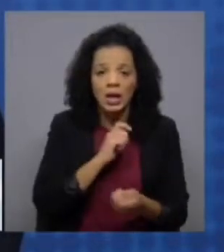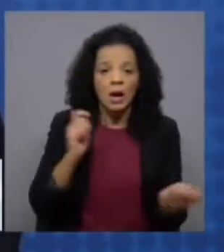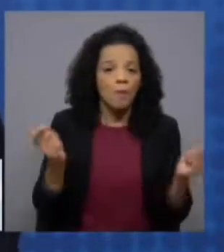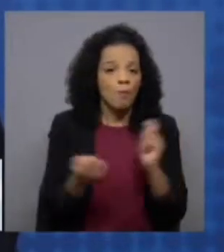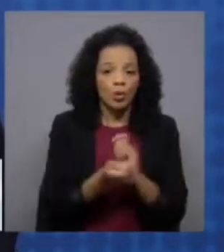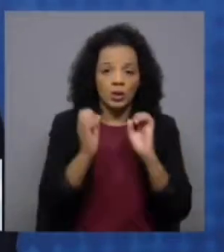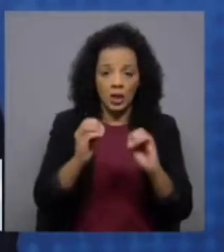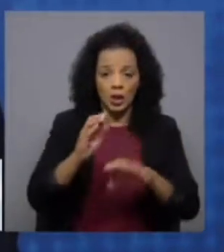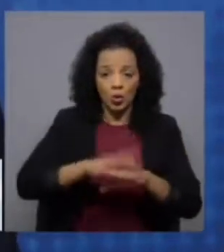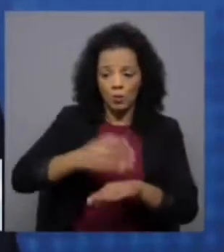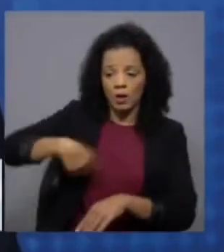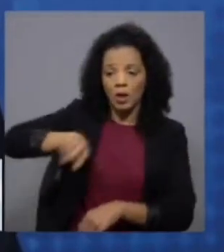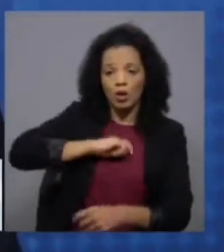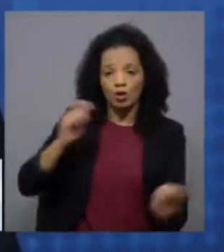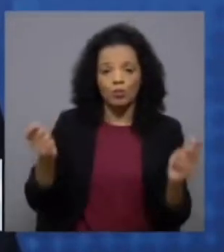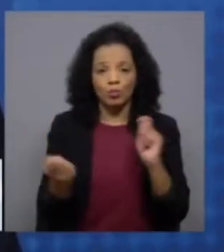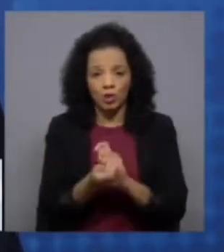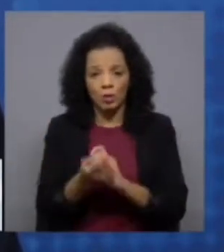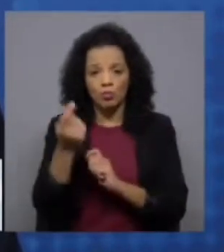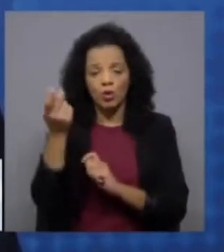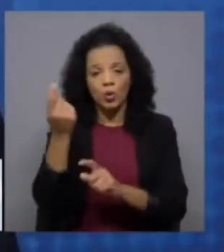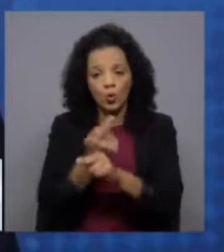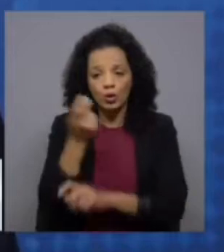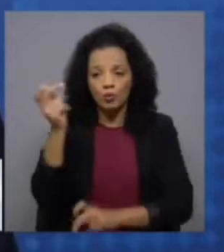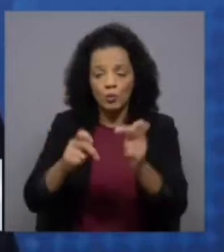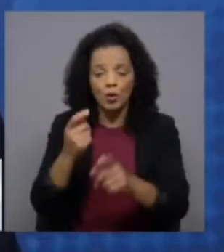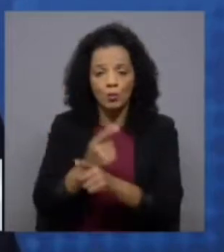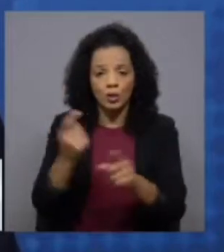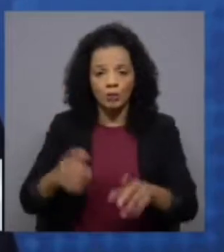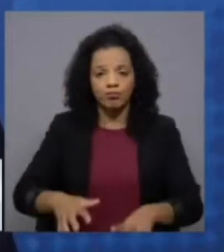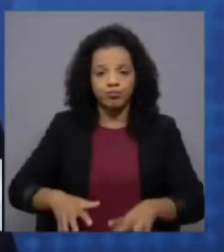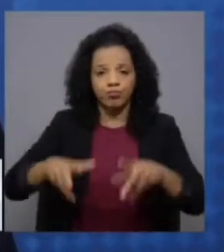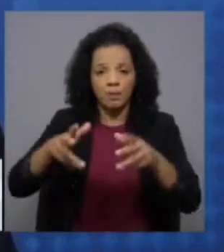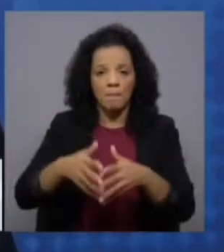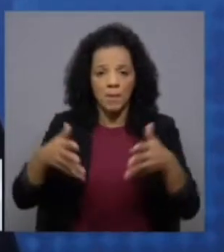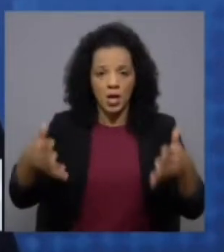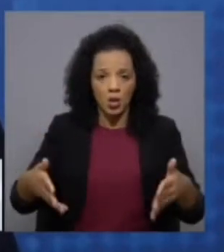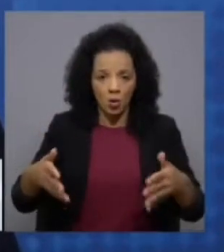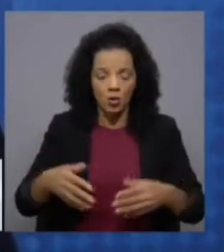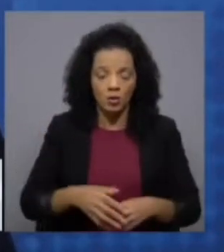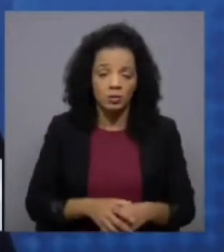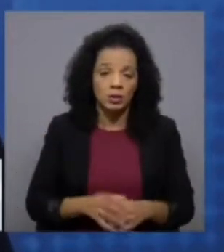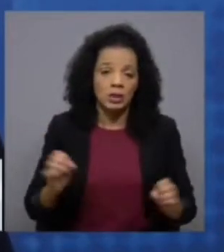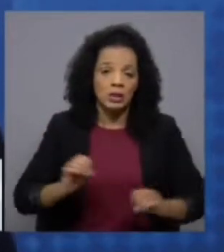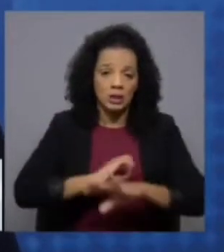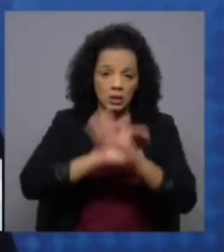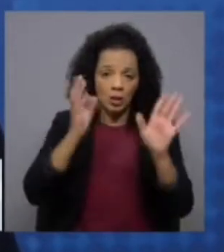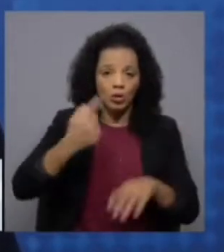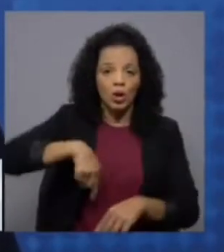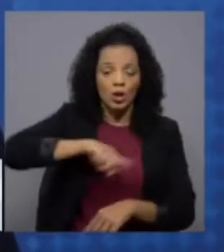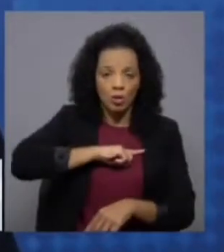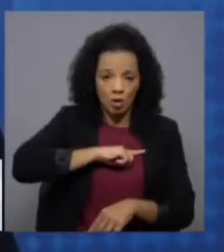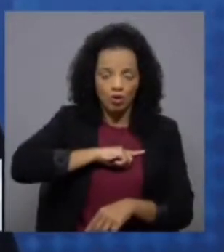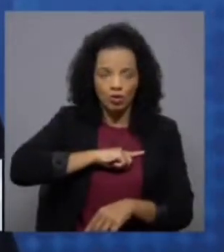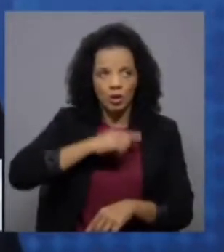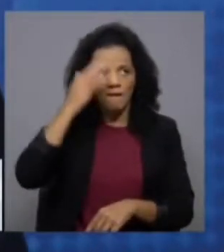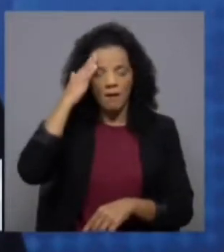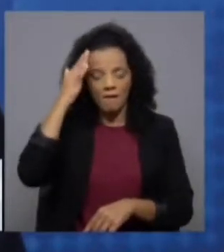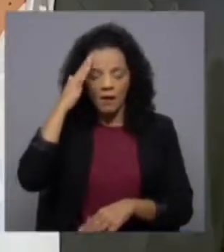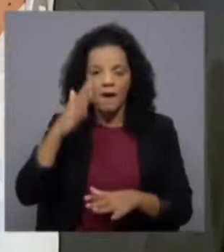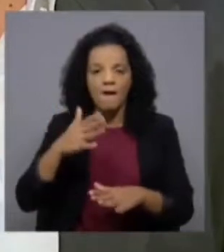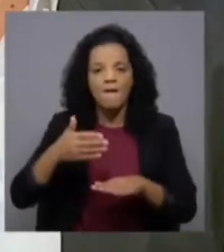nós mudamos, como nós introduzimos mecanismos para que o crescimento seja maior, obviamente nós calculamos uma folga maior.